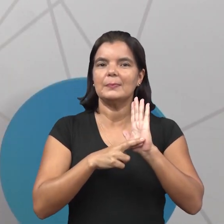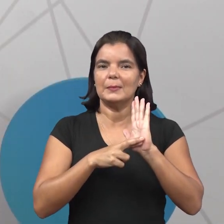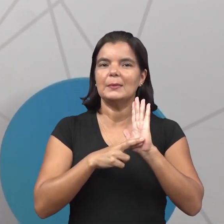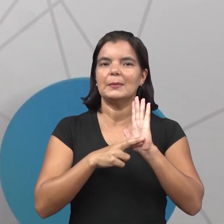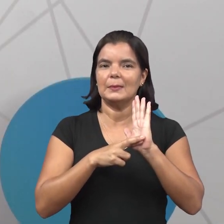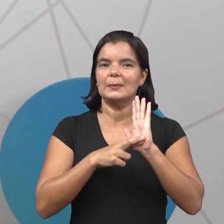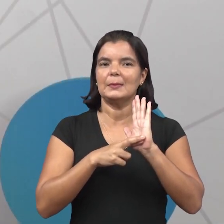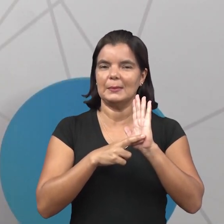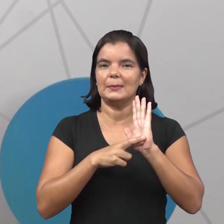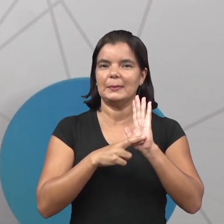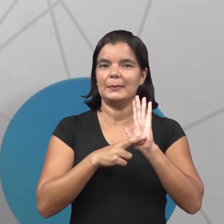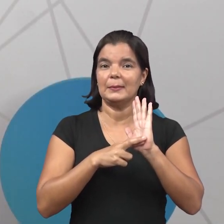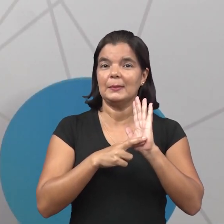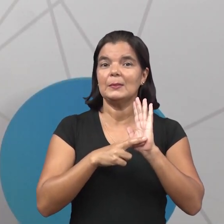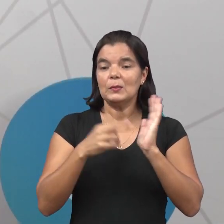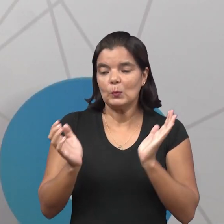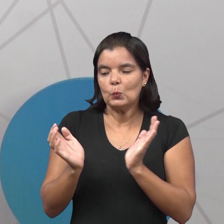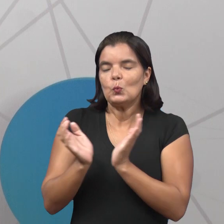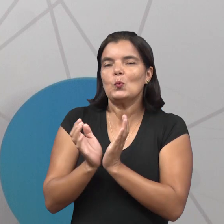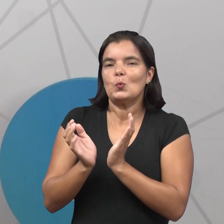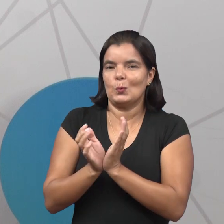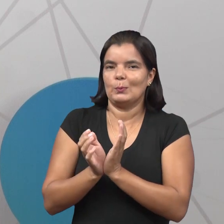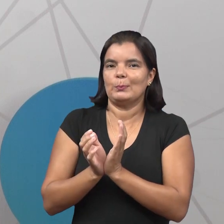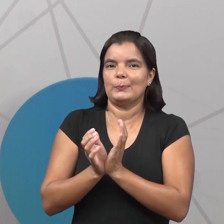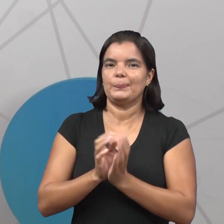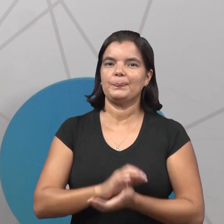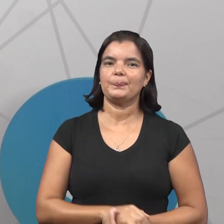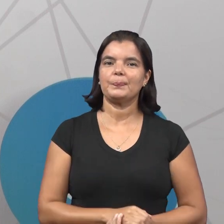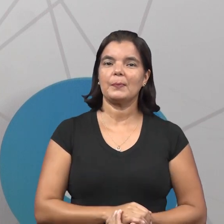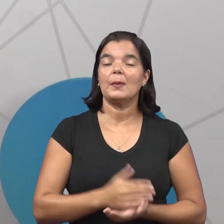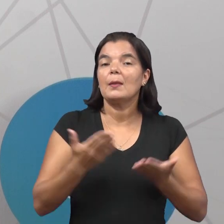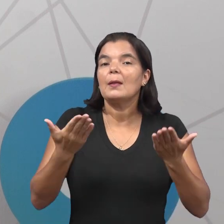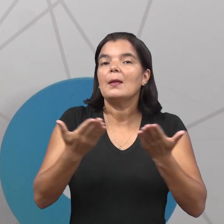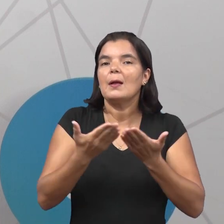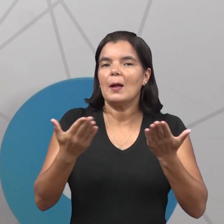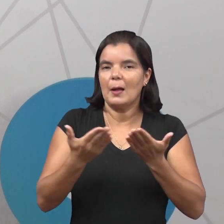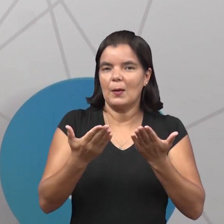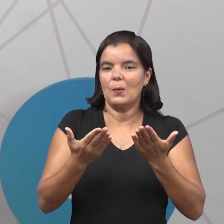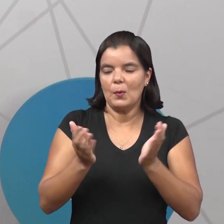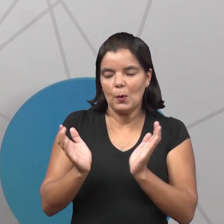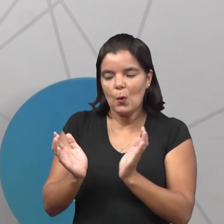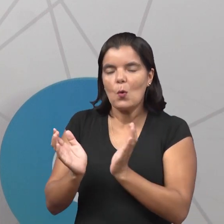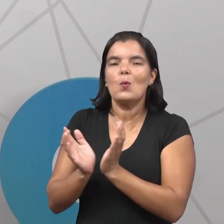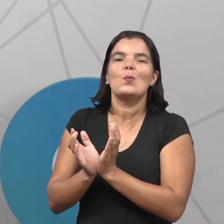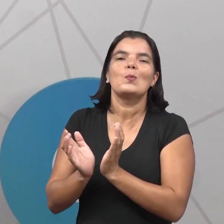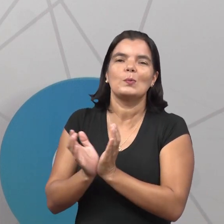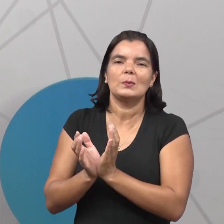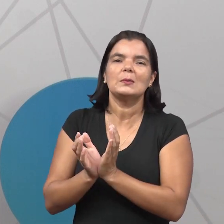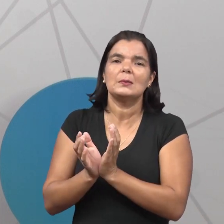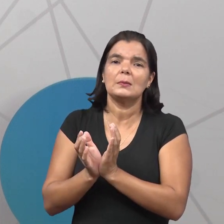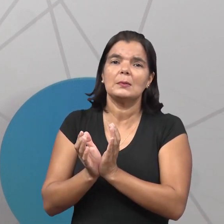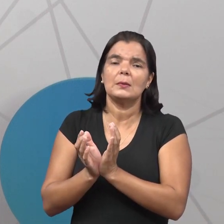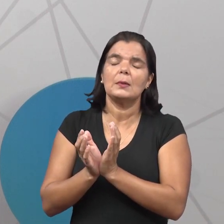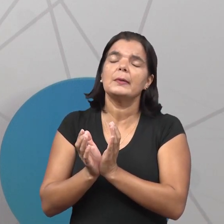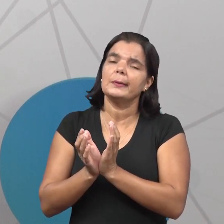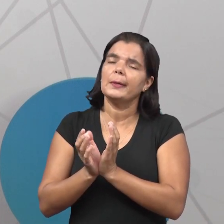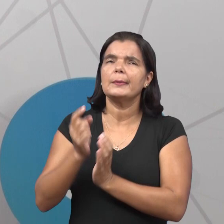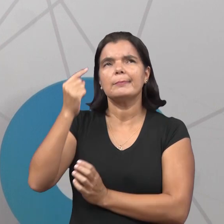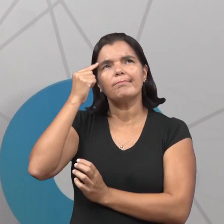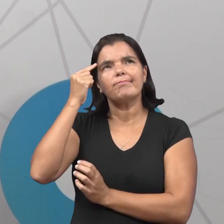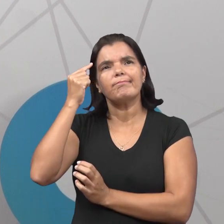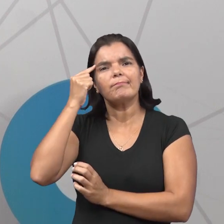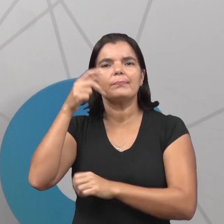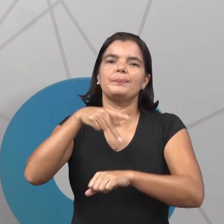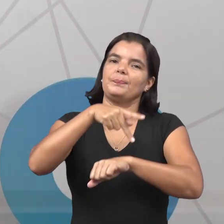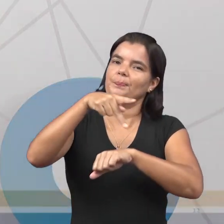para o assunto que nós estamos considerando. Agora, uma turma tem poucos elementos, né? Agora, imagine